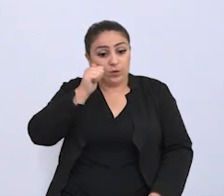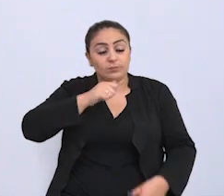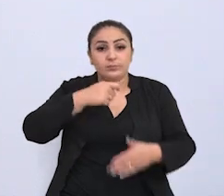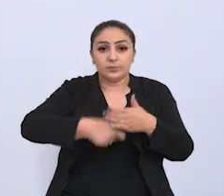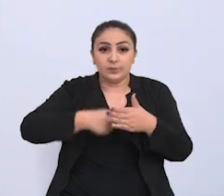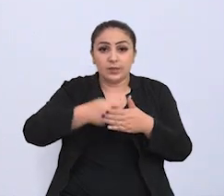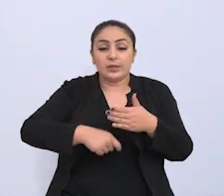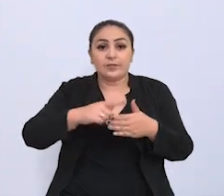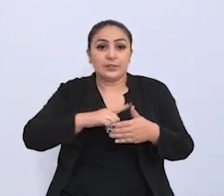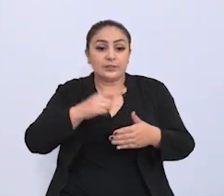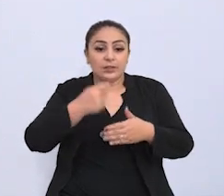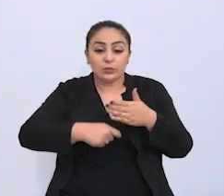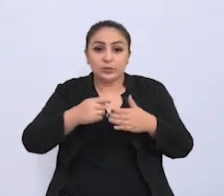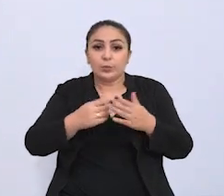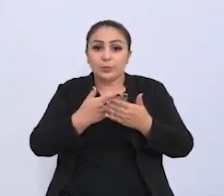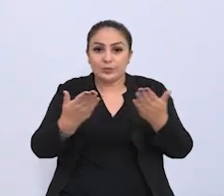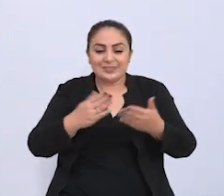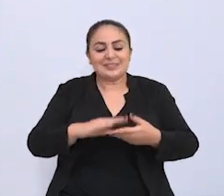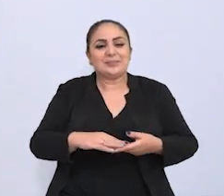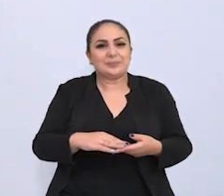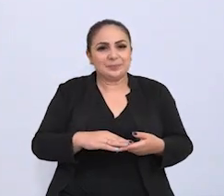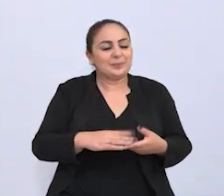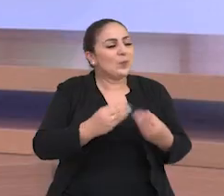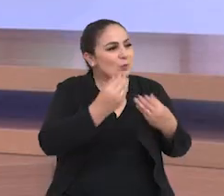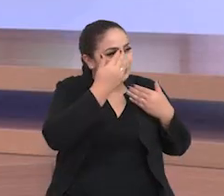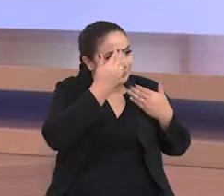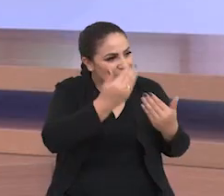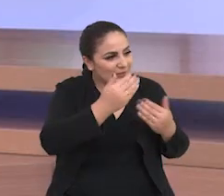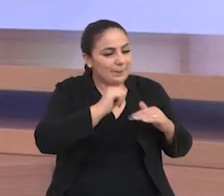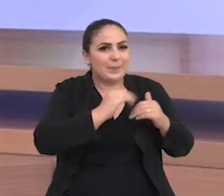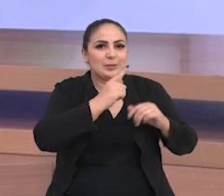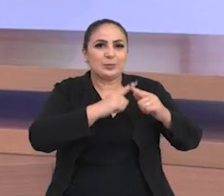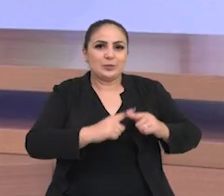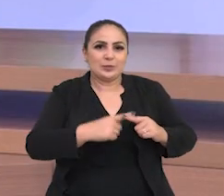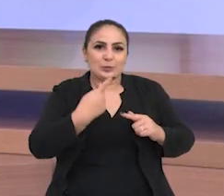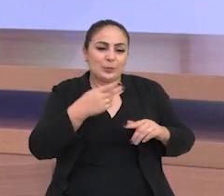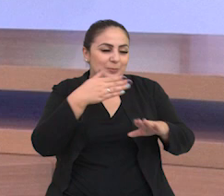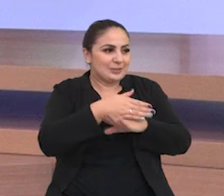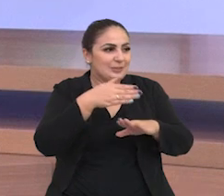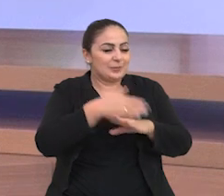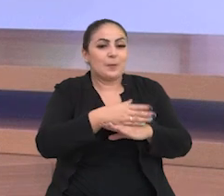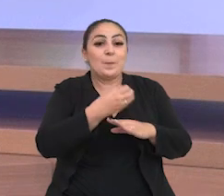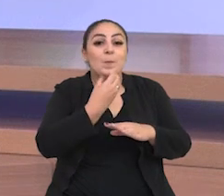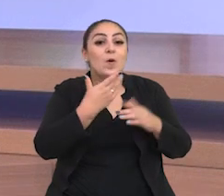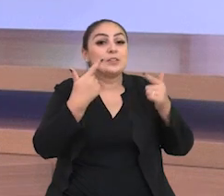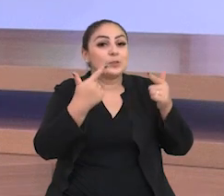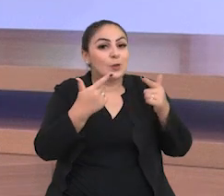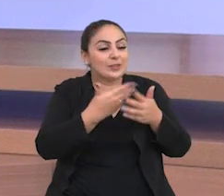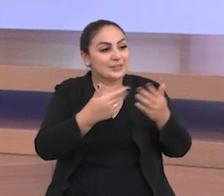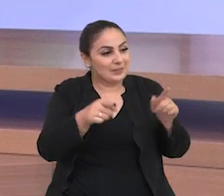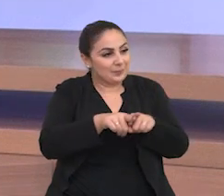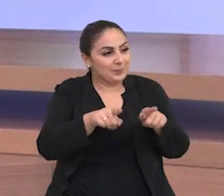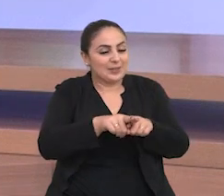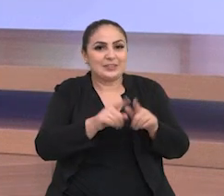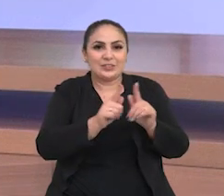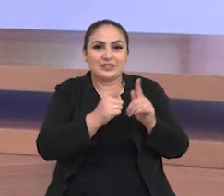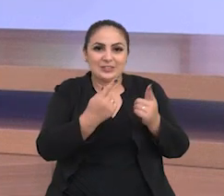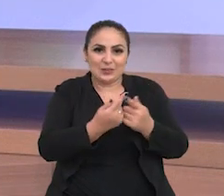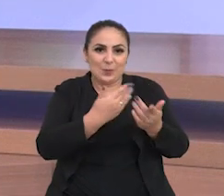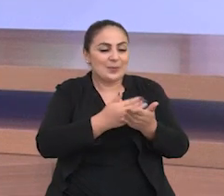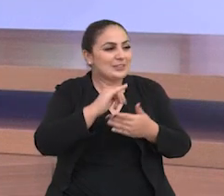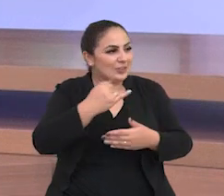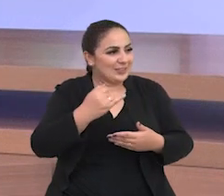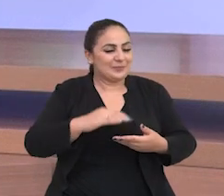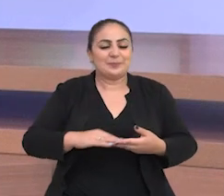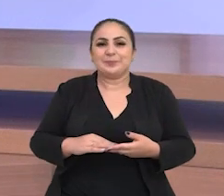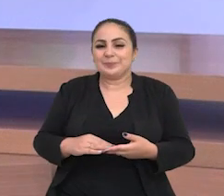mulher guerreira que vai estar batalhando por vocês muito obrigada mais uma vez pela sua participação e boa sorte aí no mandato